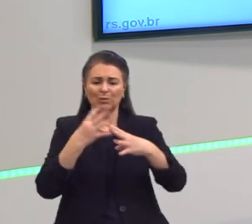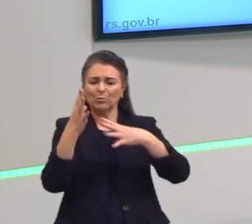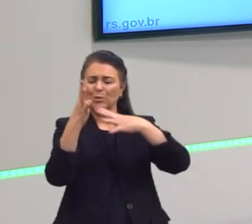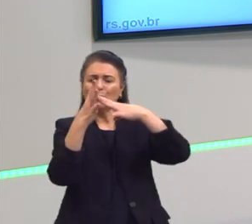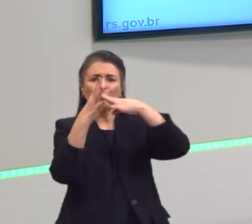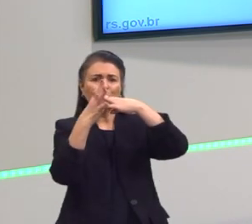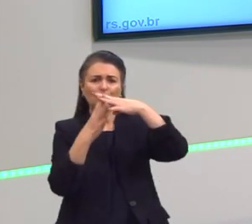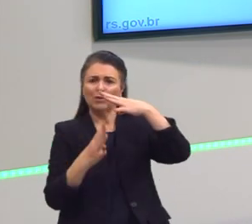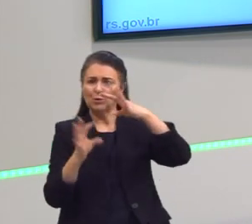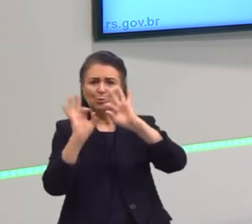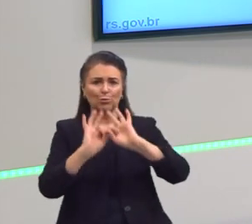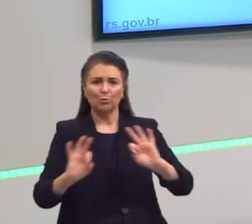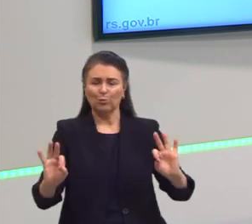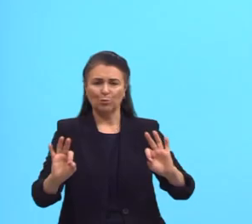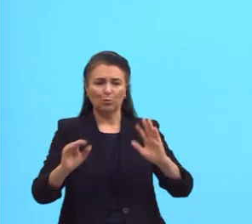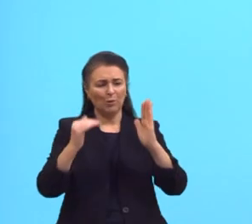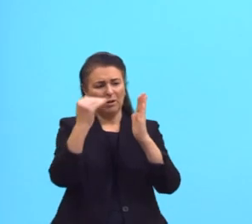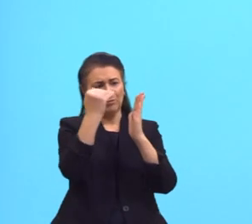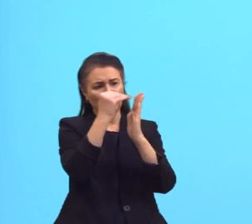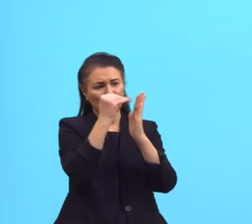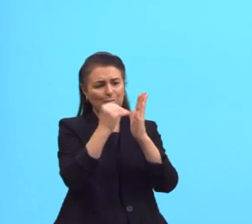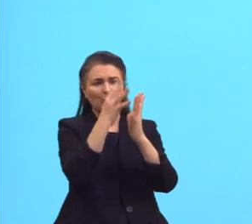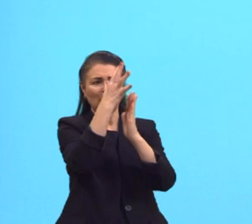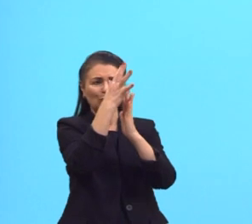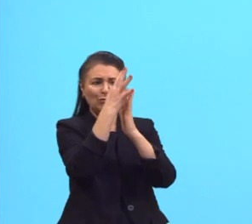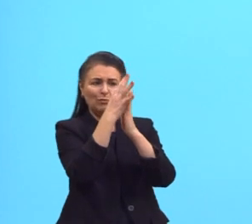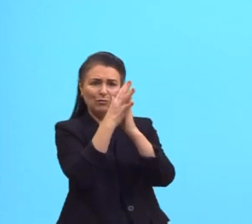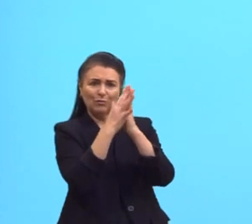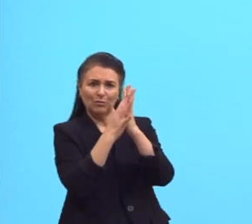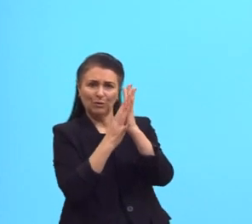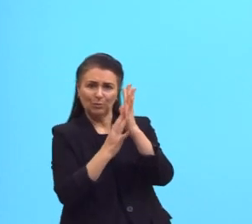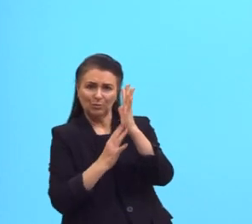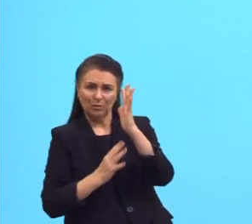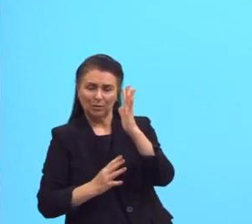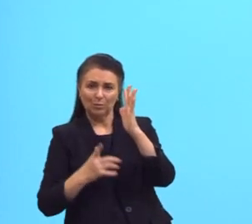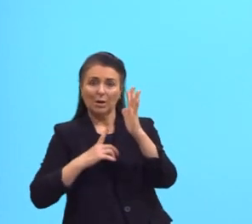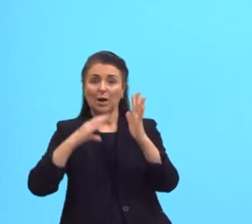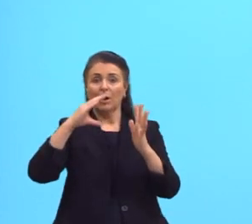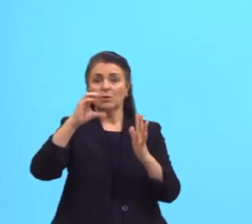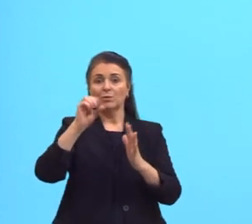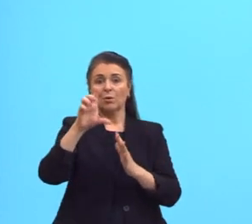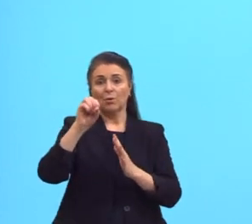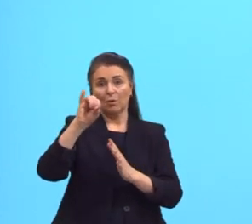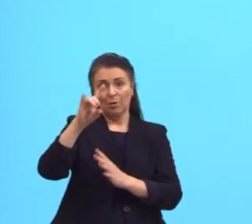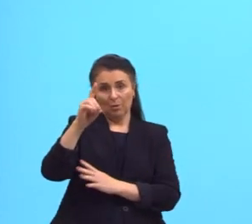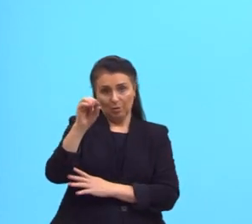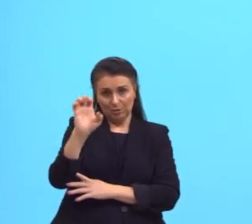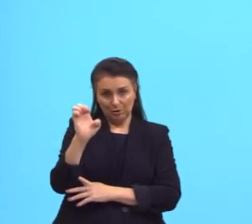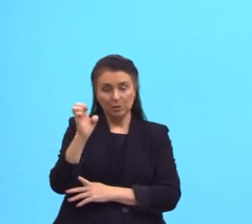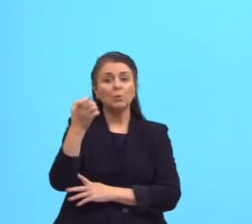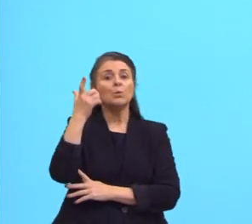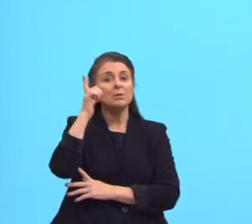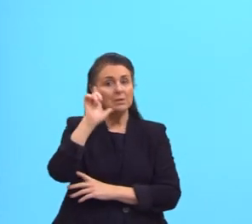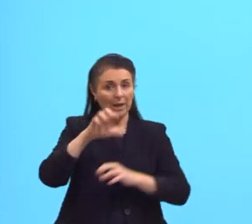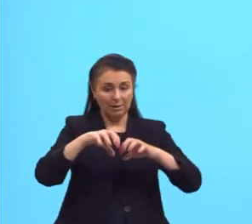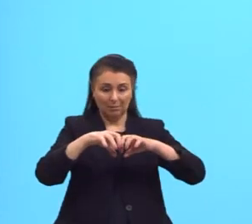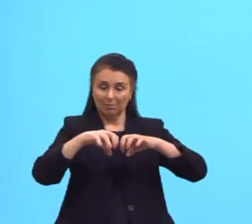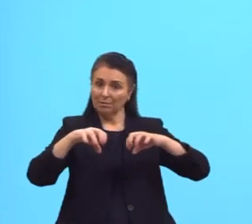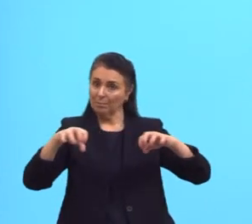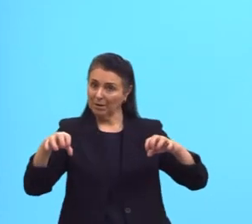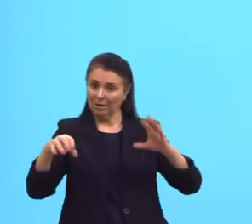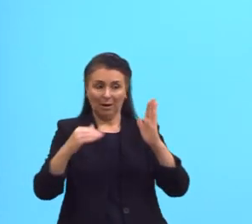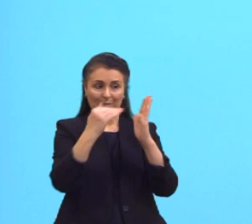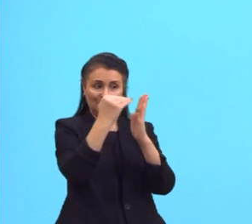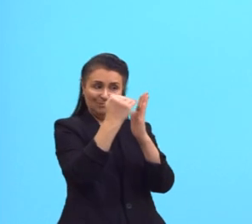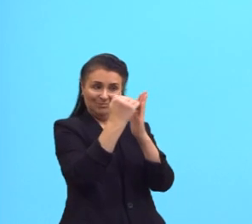com membranas semipermeáveis. Já os colóides, eu consigo separar com membranas, mas não consigo